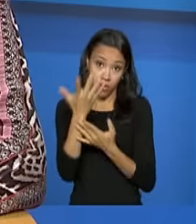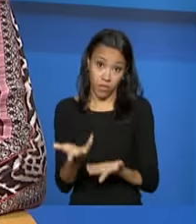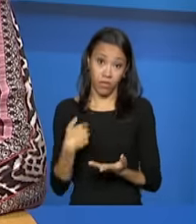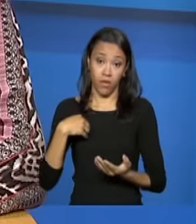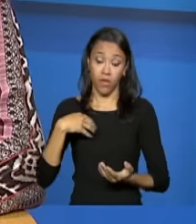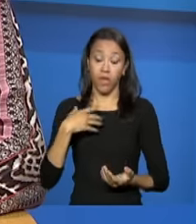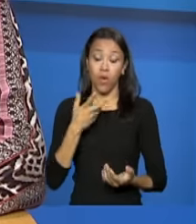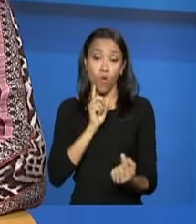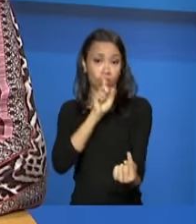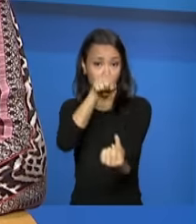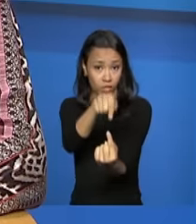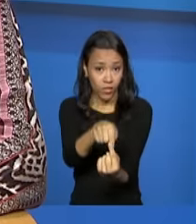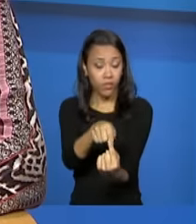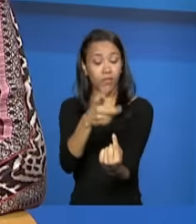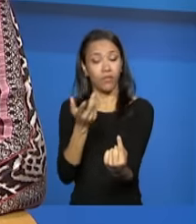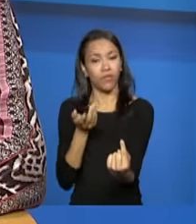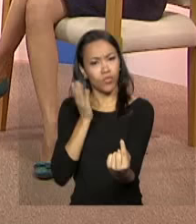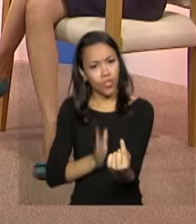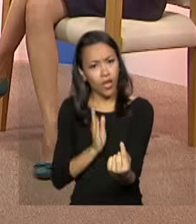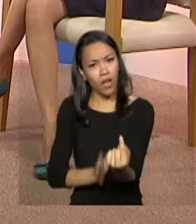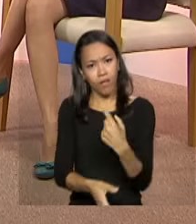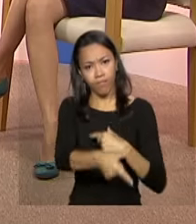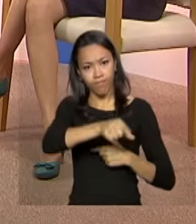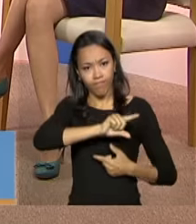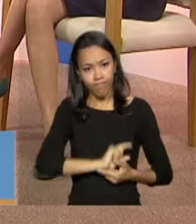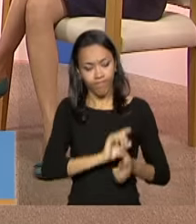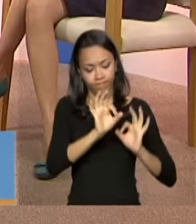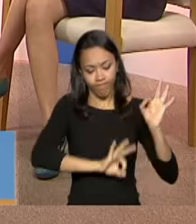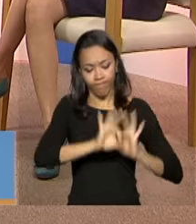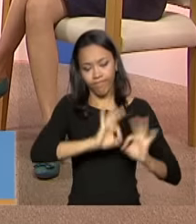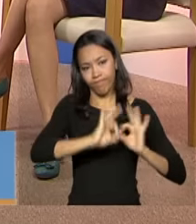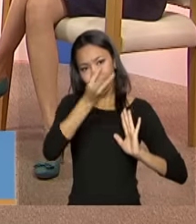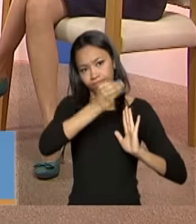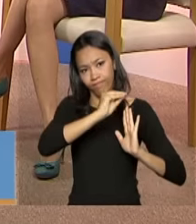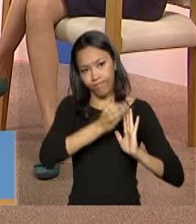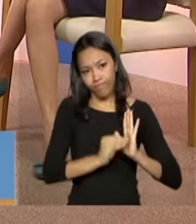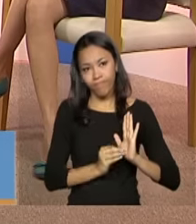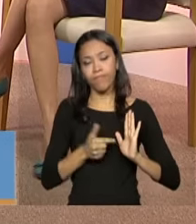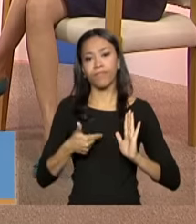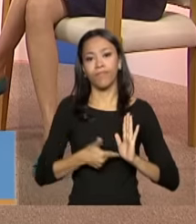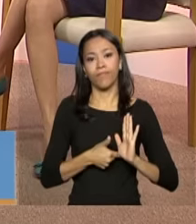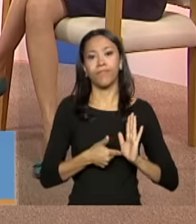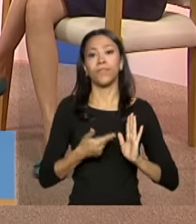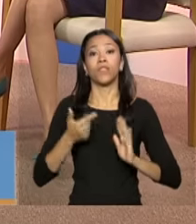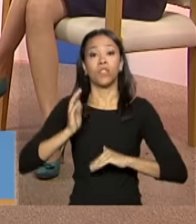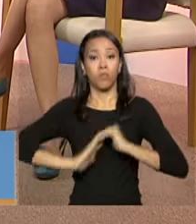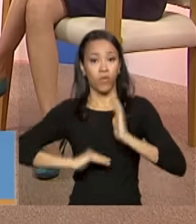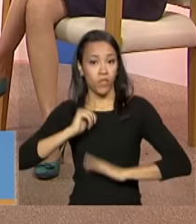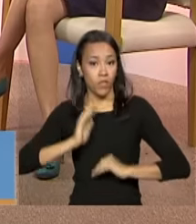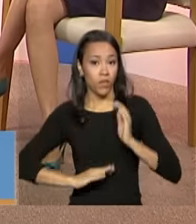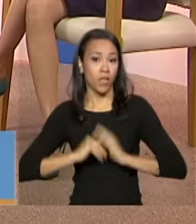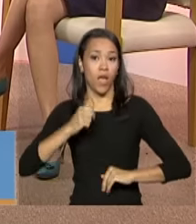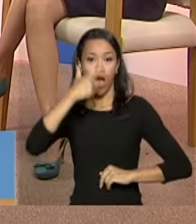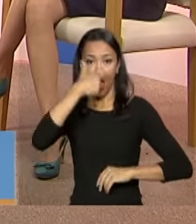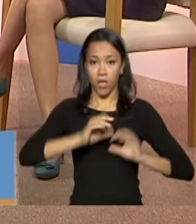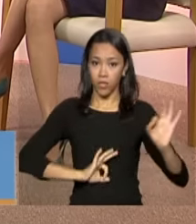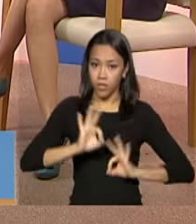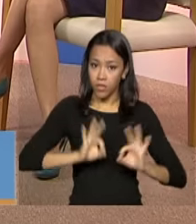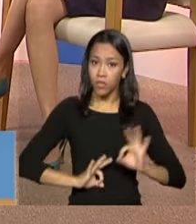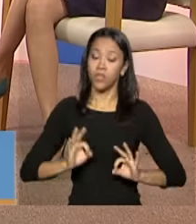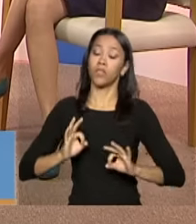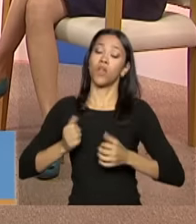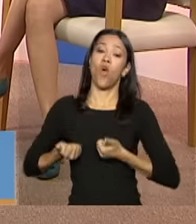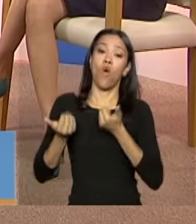destina está definido nesse movimento de profissionalização e de oferta de políticas públicas.